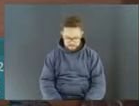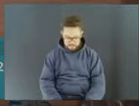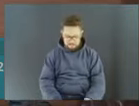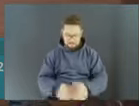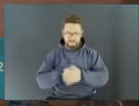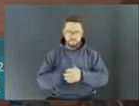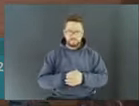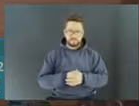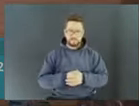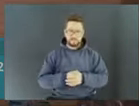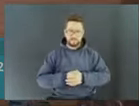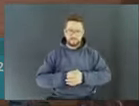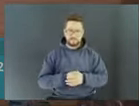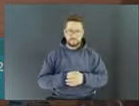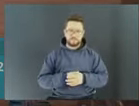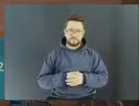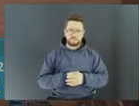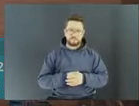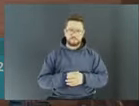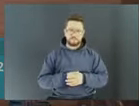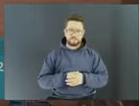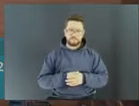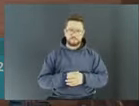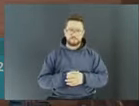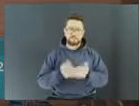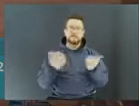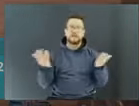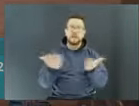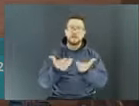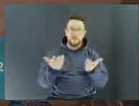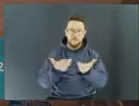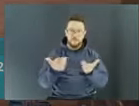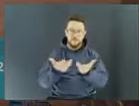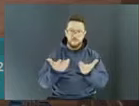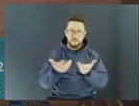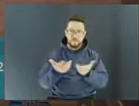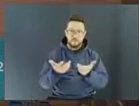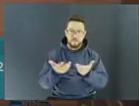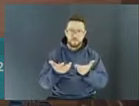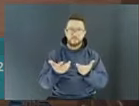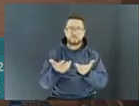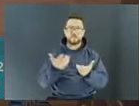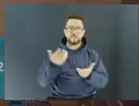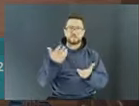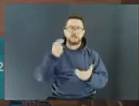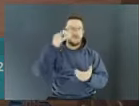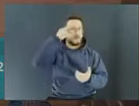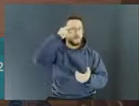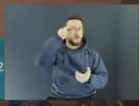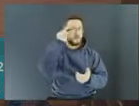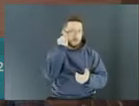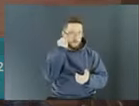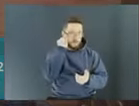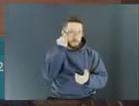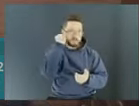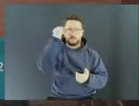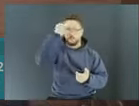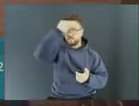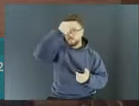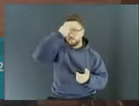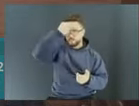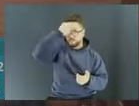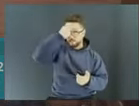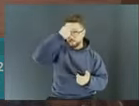regimento. Então, primeiro, o vereador inscrito, o vereador Mauro Bobato, na sequência, o vereador professor Euler e o vereador Amália